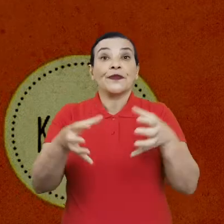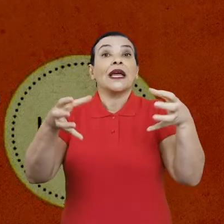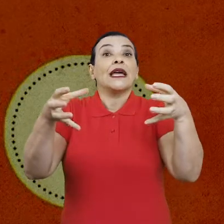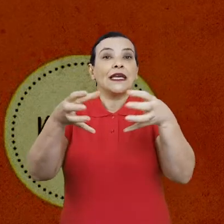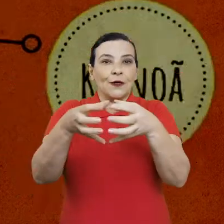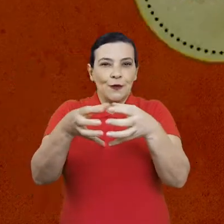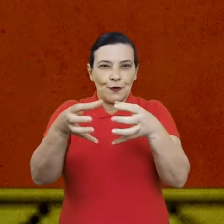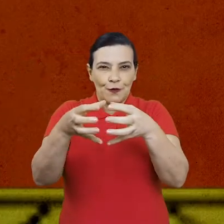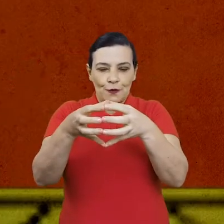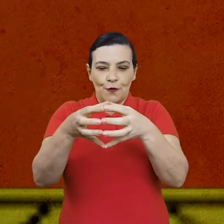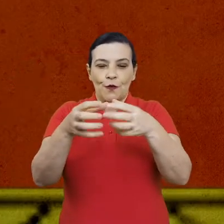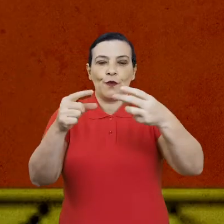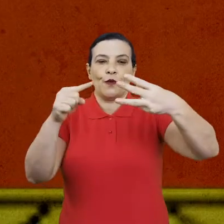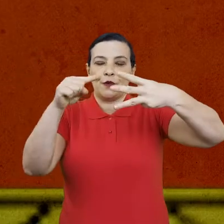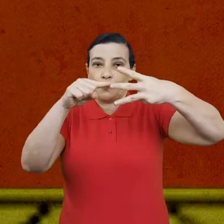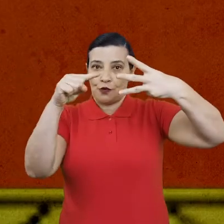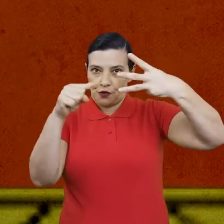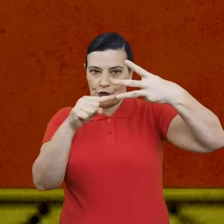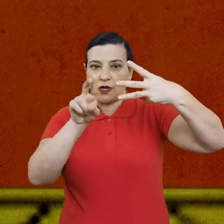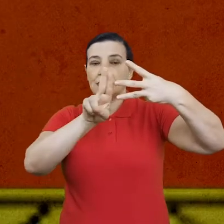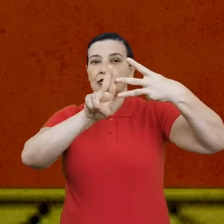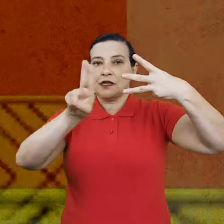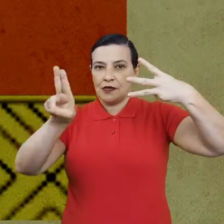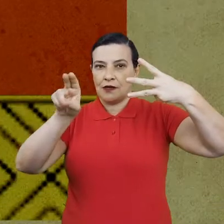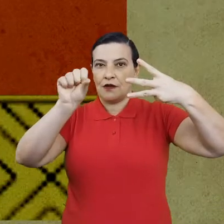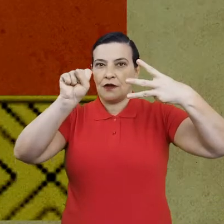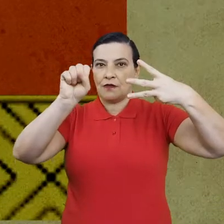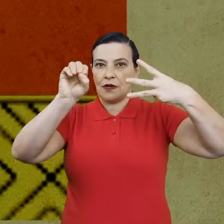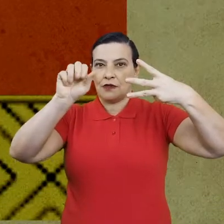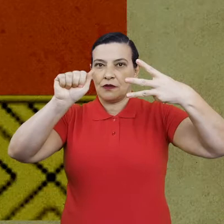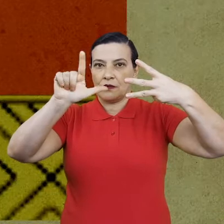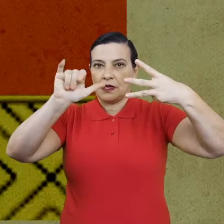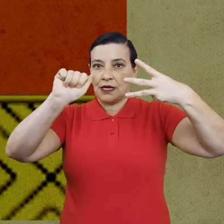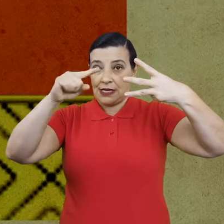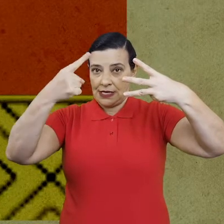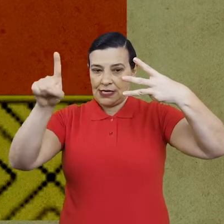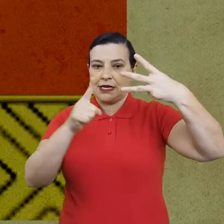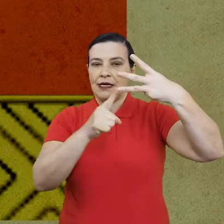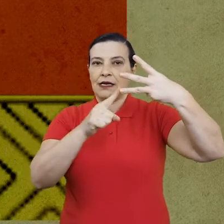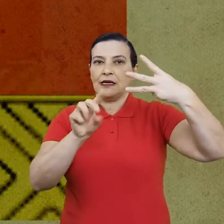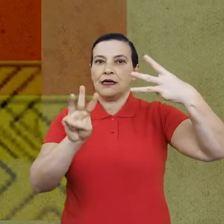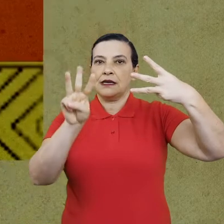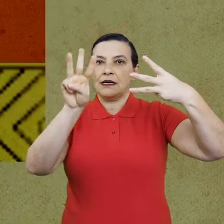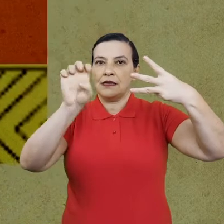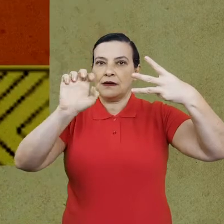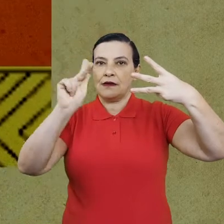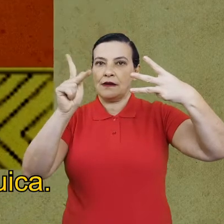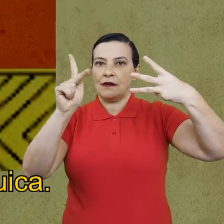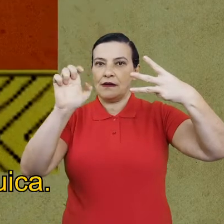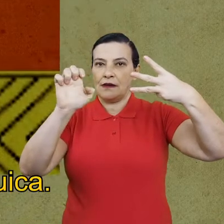Vertadã. Os outros dois subgrupos levam o nome de Sonalian e Vertadã